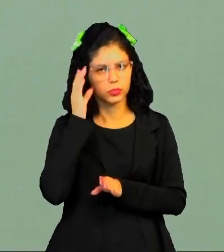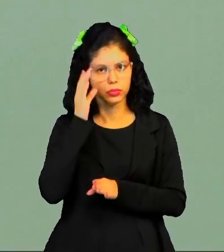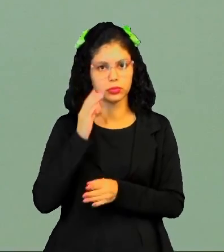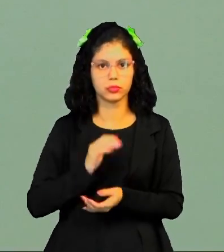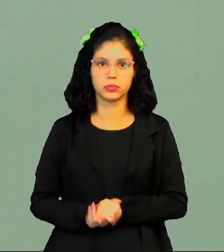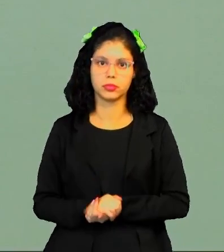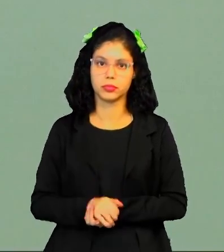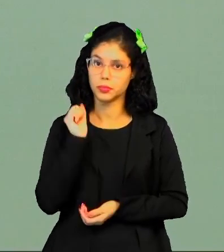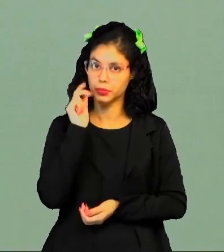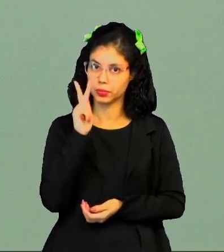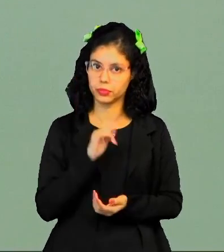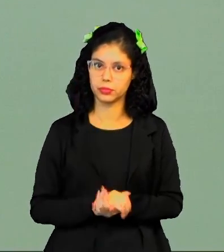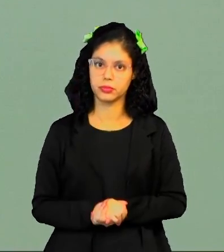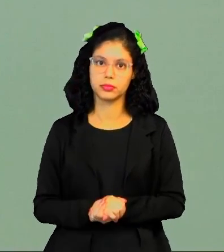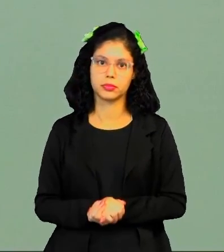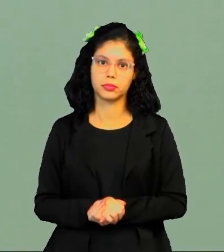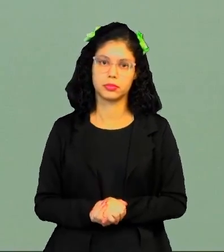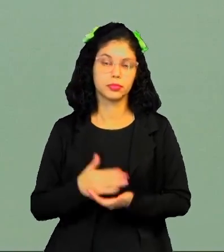disso. Ok?